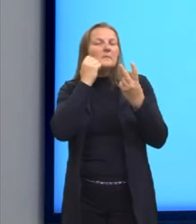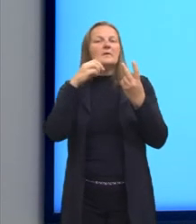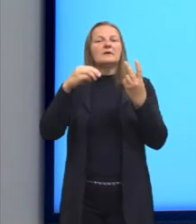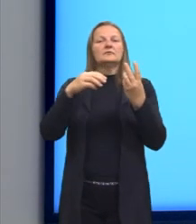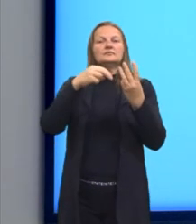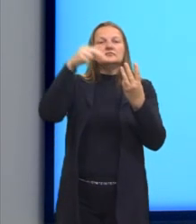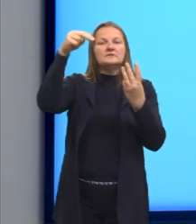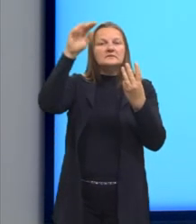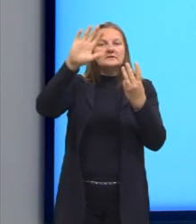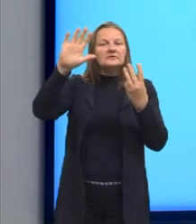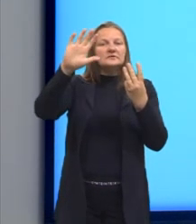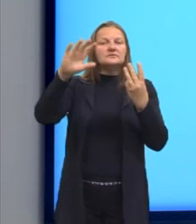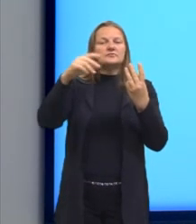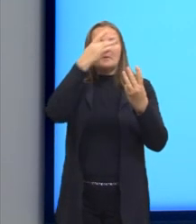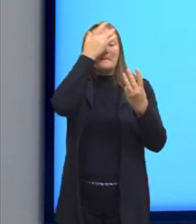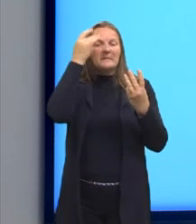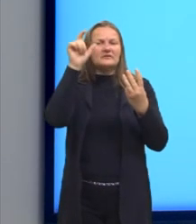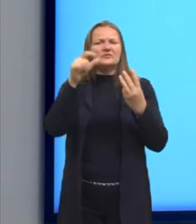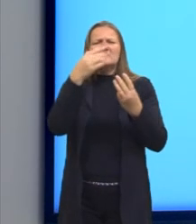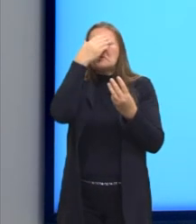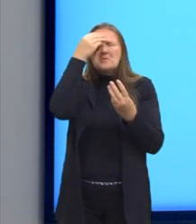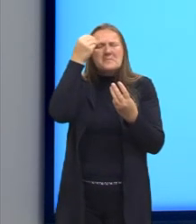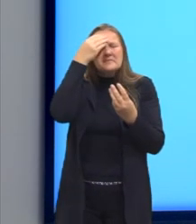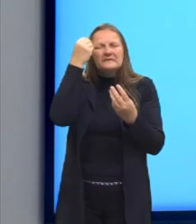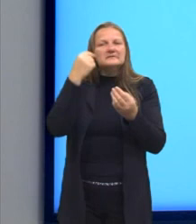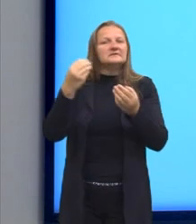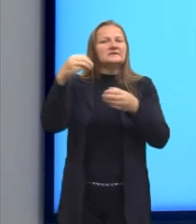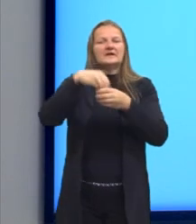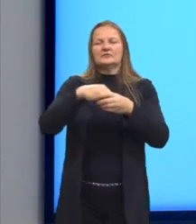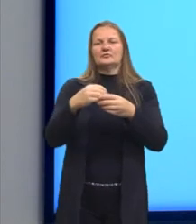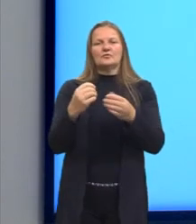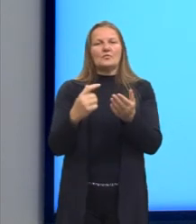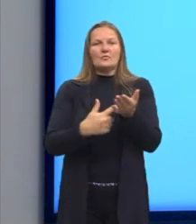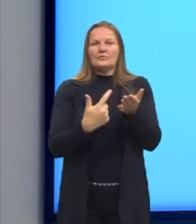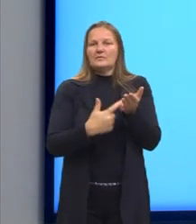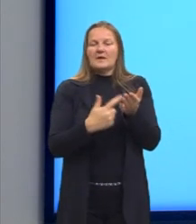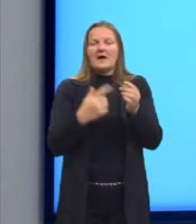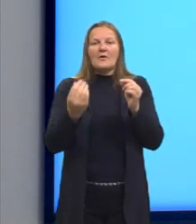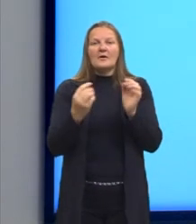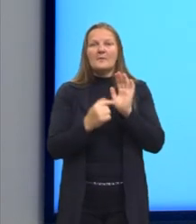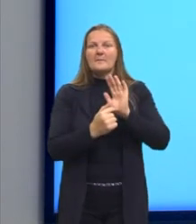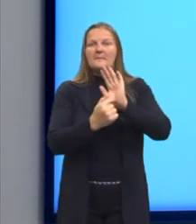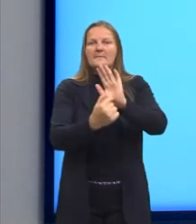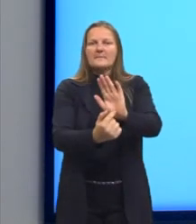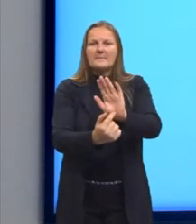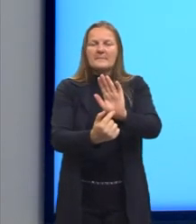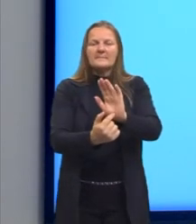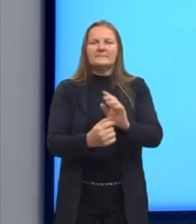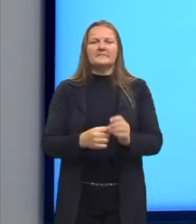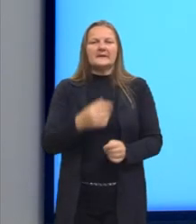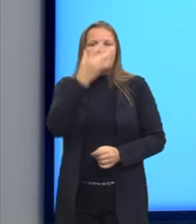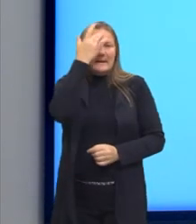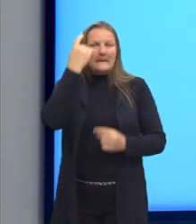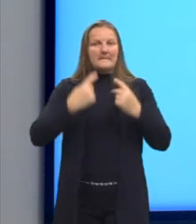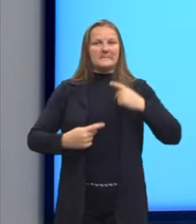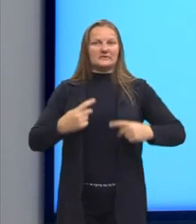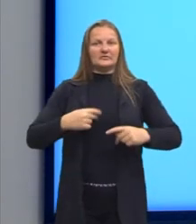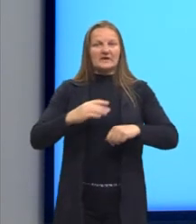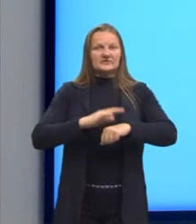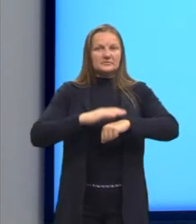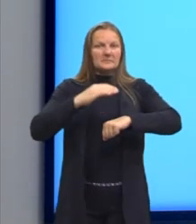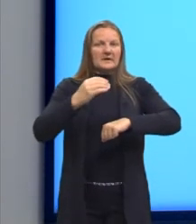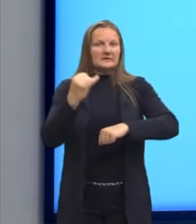Pessoas que antes eram esquecidas nas obras, elas começam a aparecer, elas começam a ter um papel